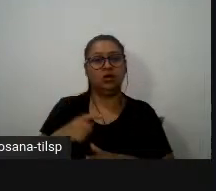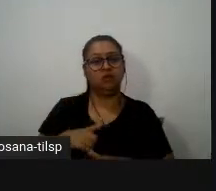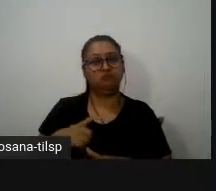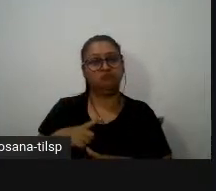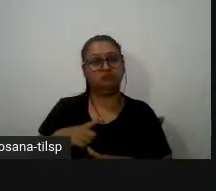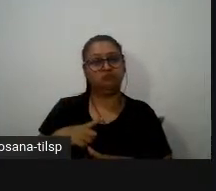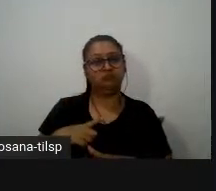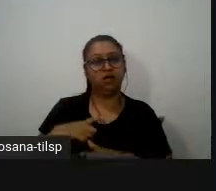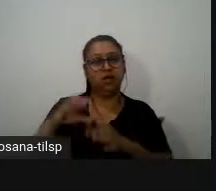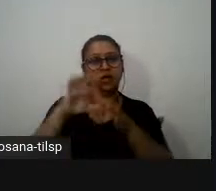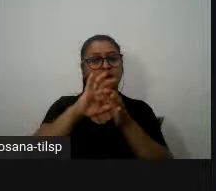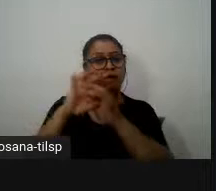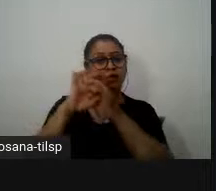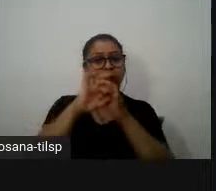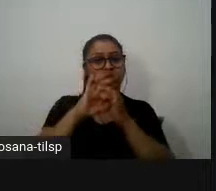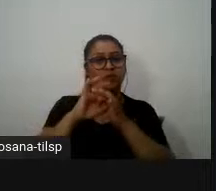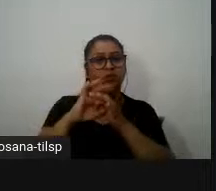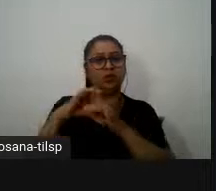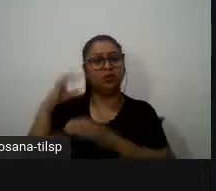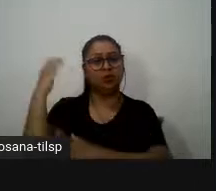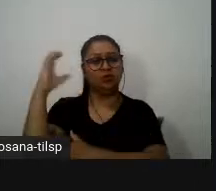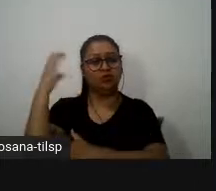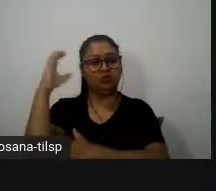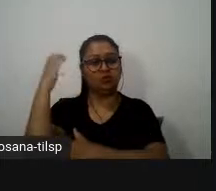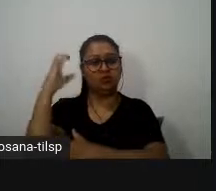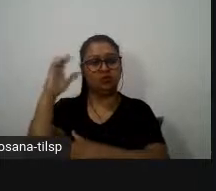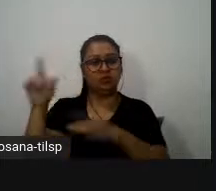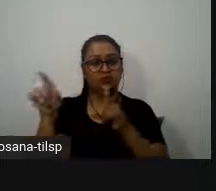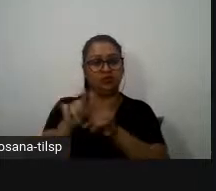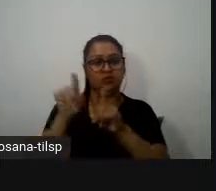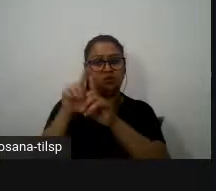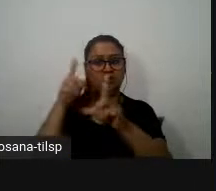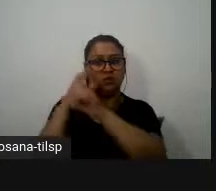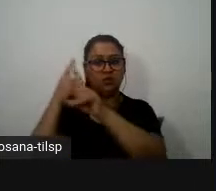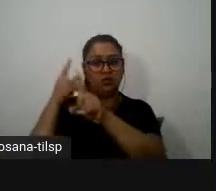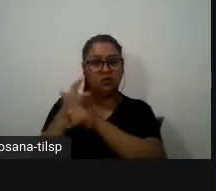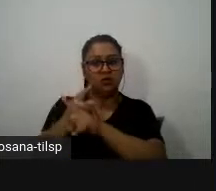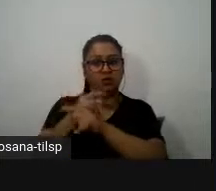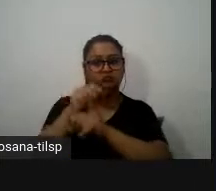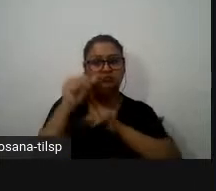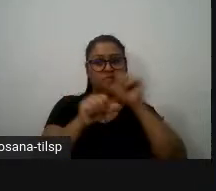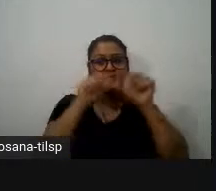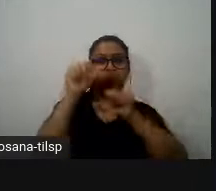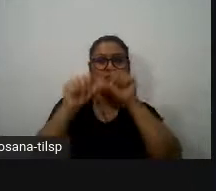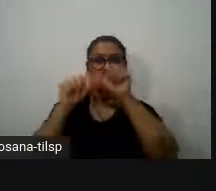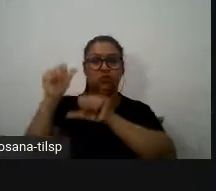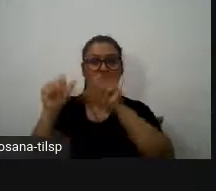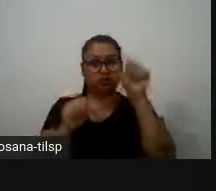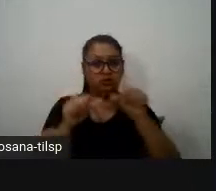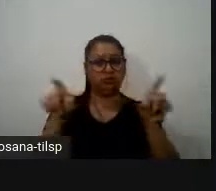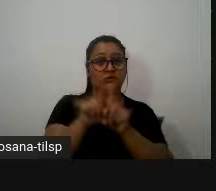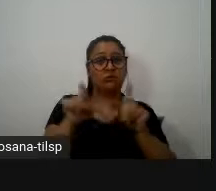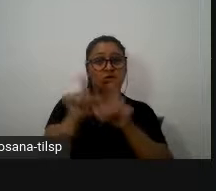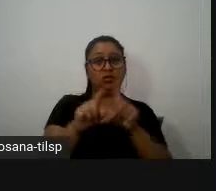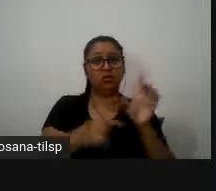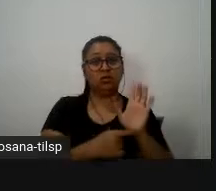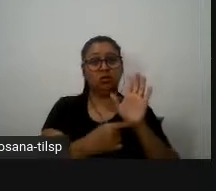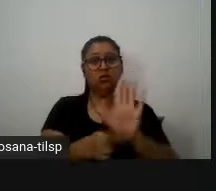associado à teorização científica e também encontramos marcas de modalização epistémica que